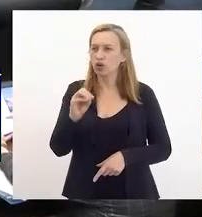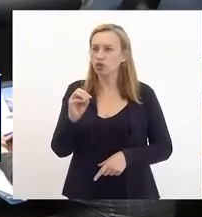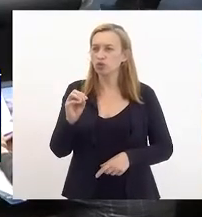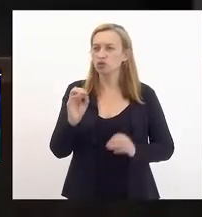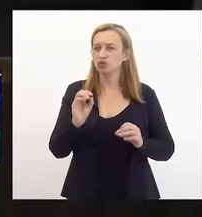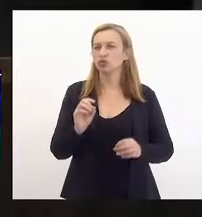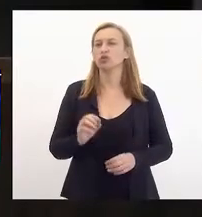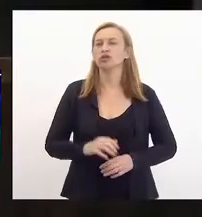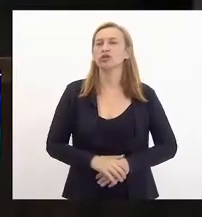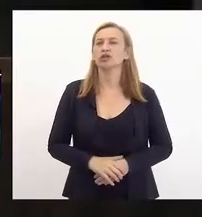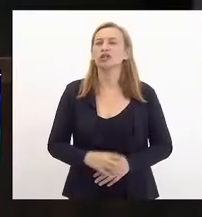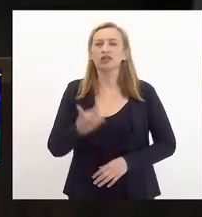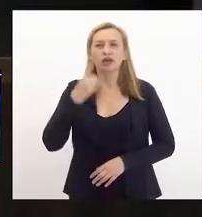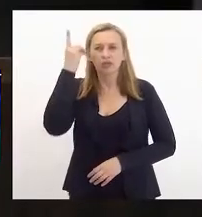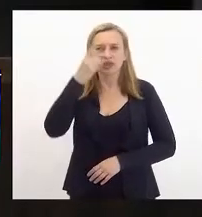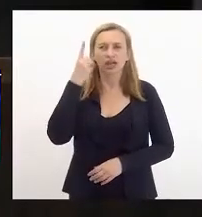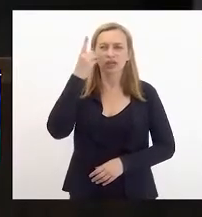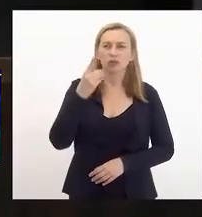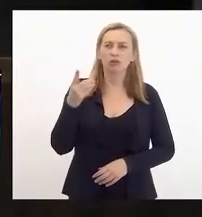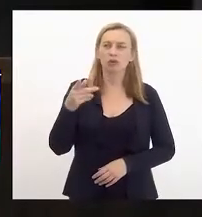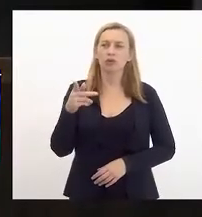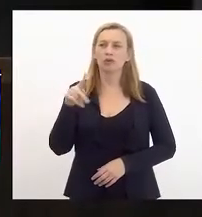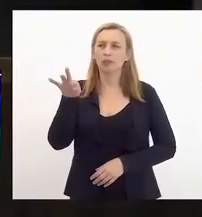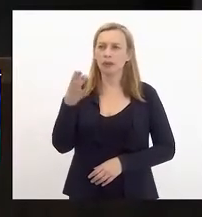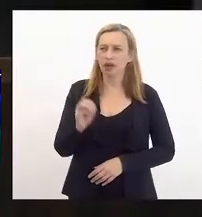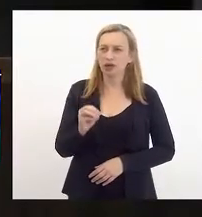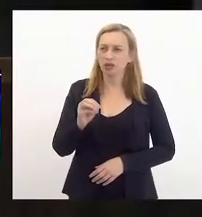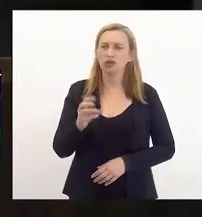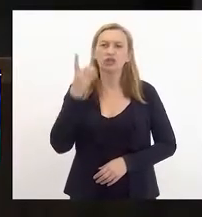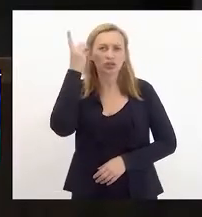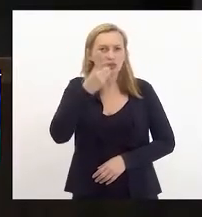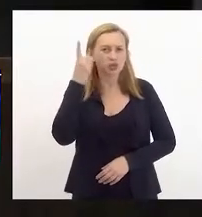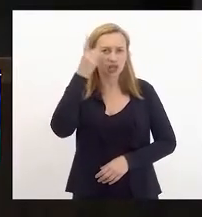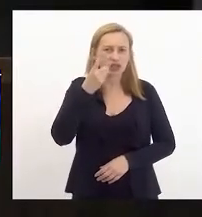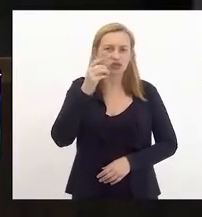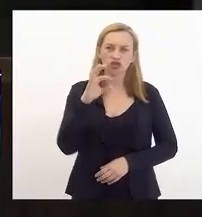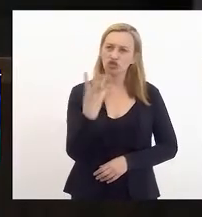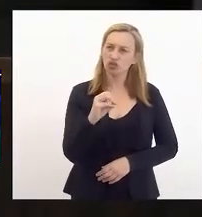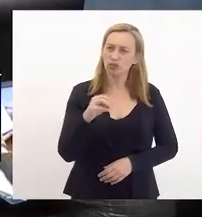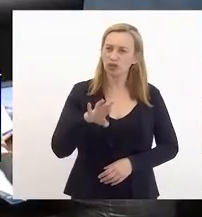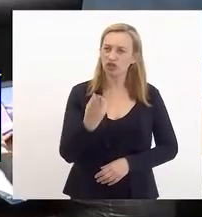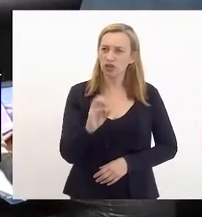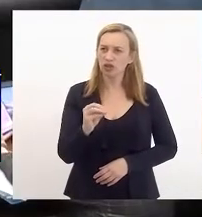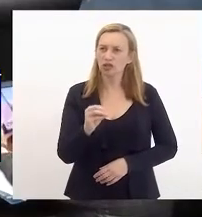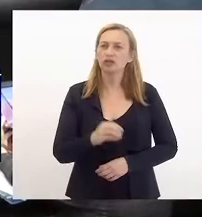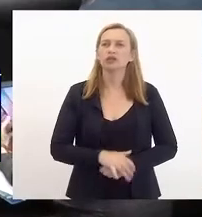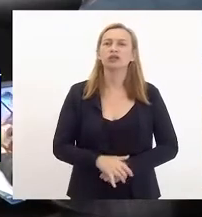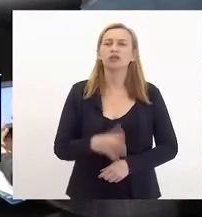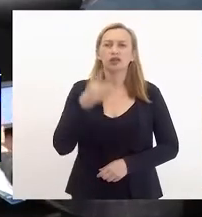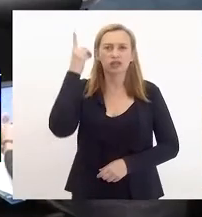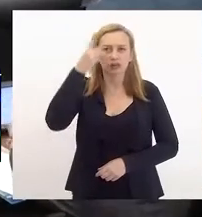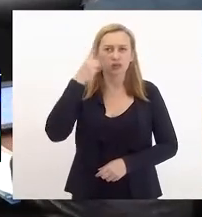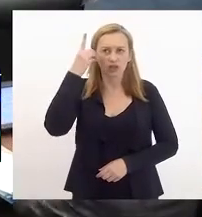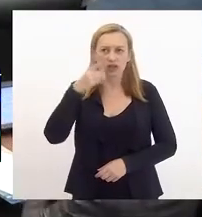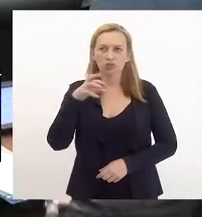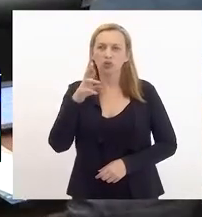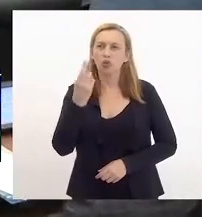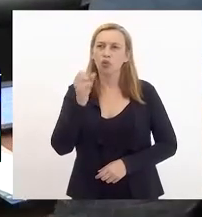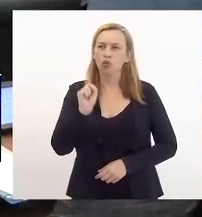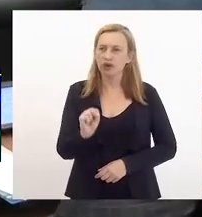Deputado Pedro Ricardo. Deputado Chico Machado. Deputado Rubens Bom Tempo.